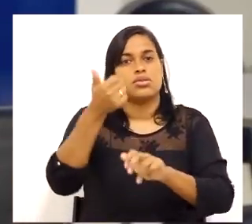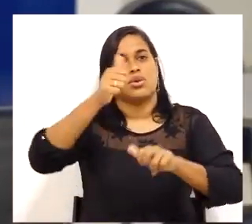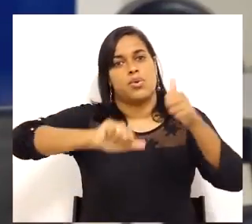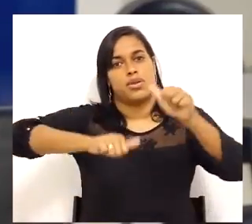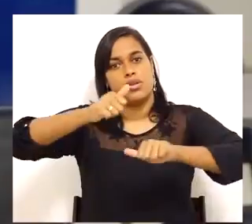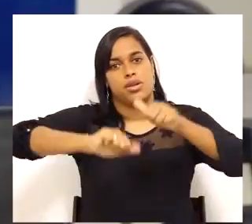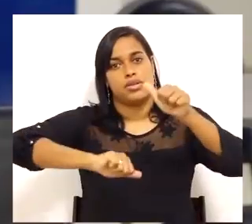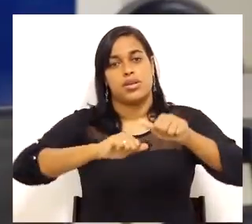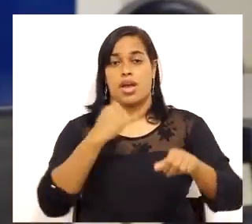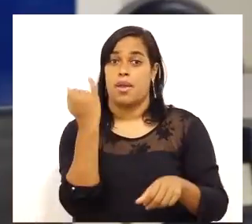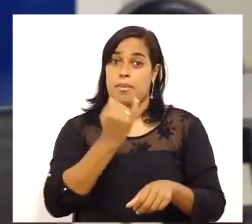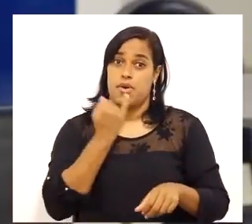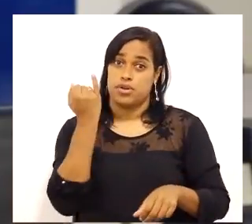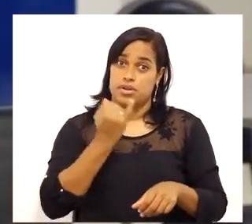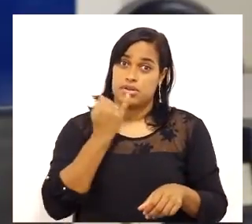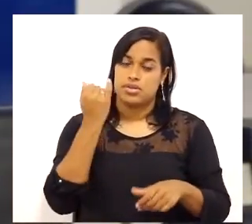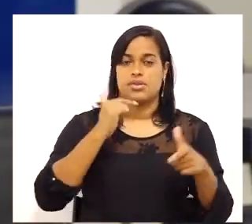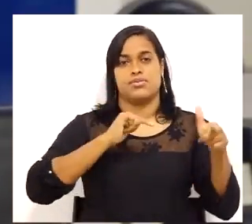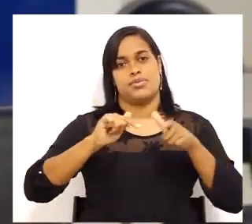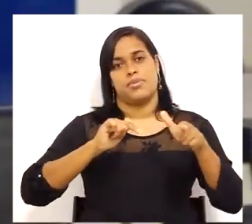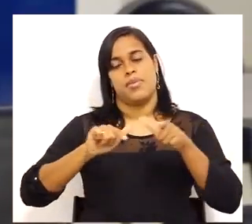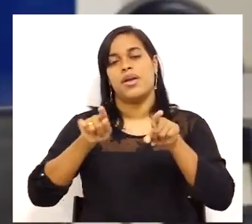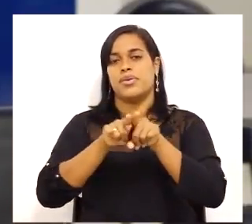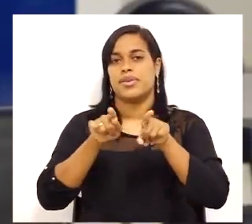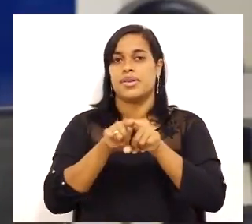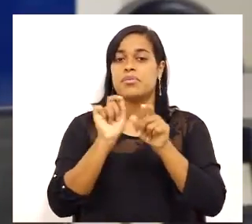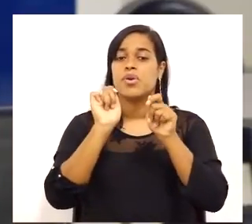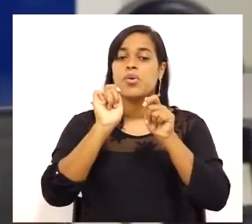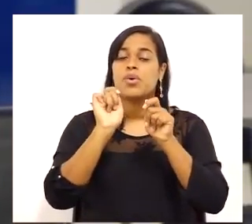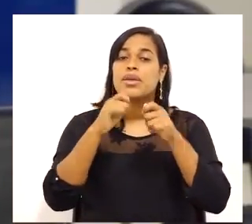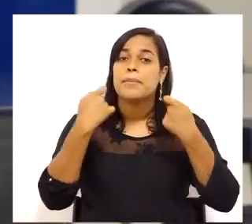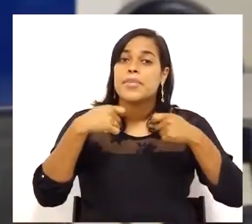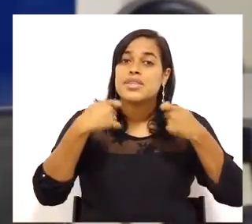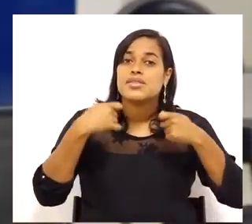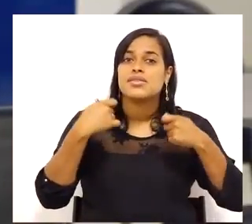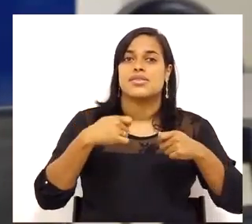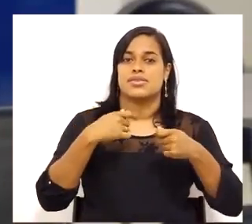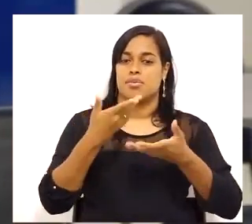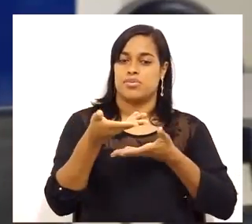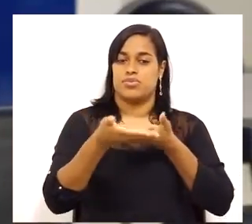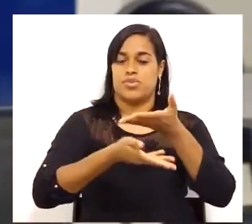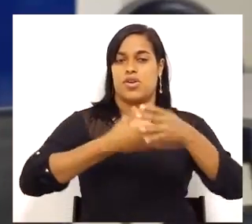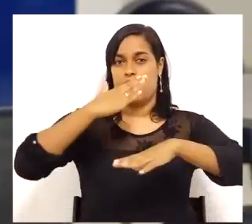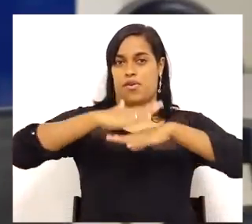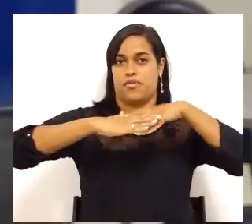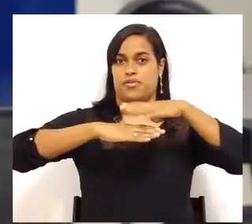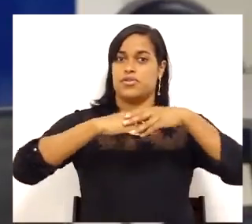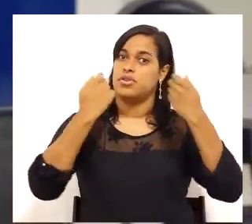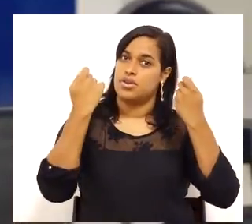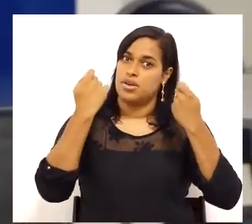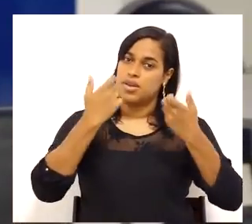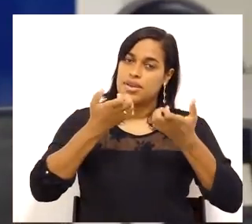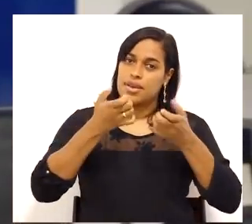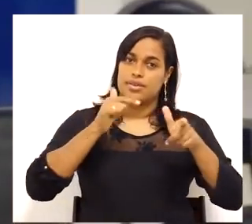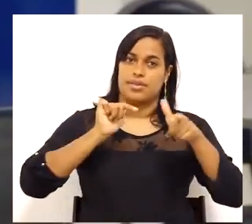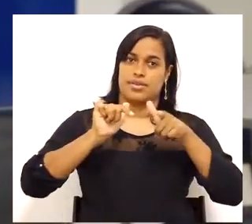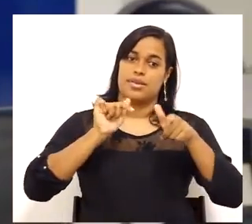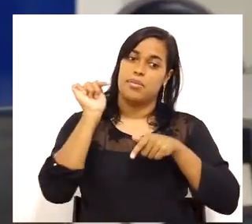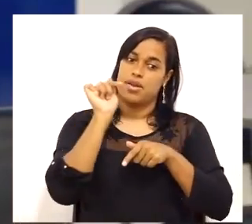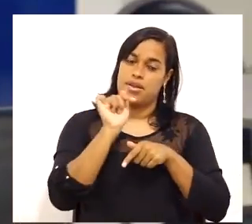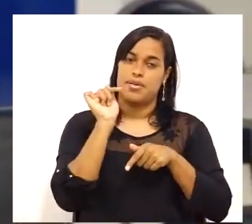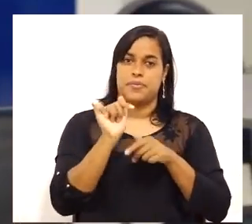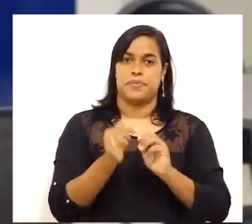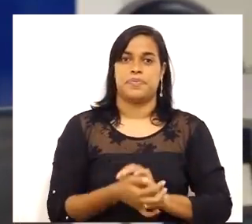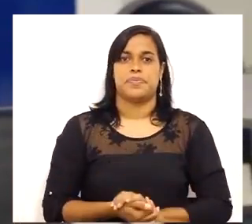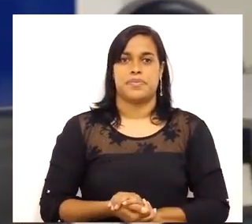importância dos serviços, e as habilidades necessárias para os funcionários que querem atuar nesse segmento. Vamos,